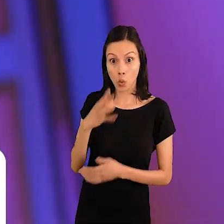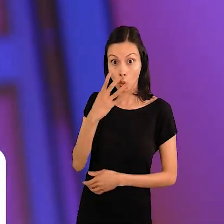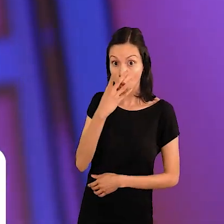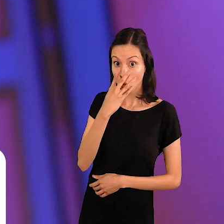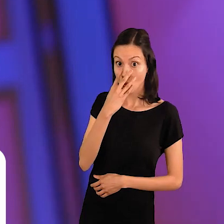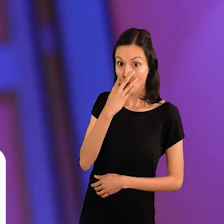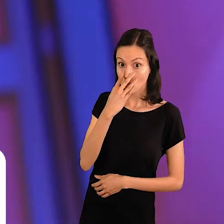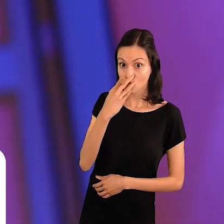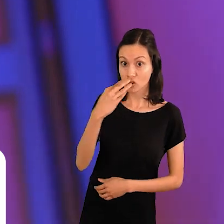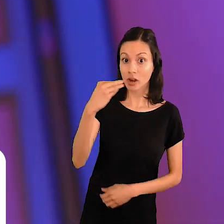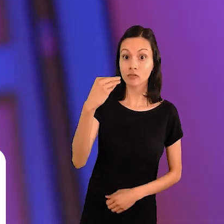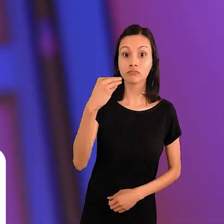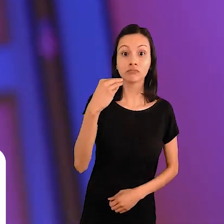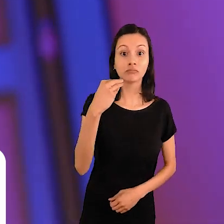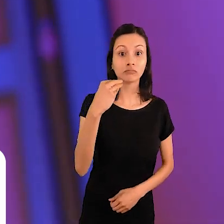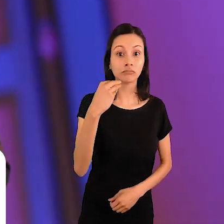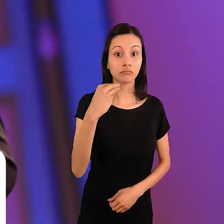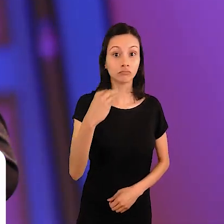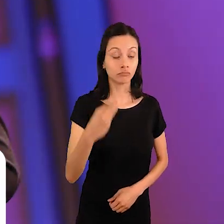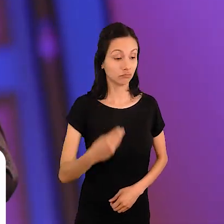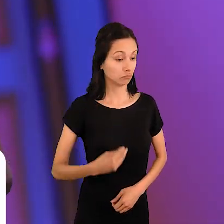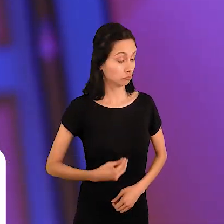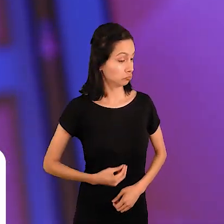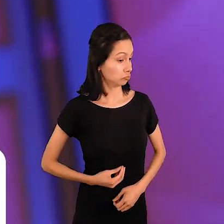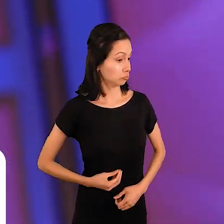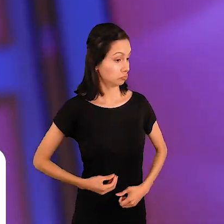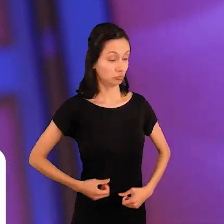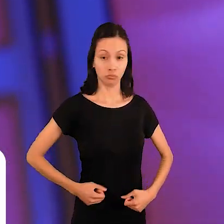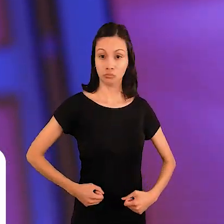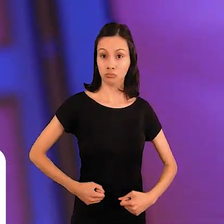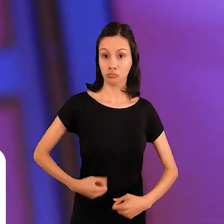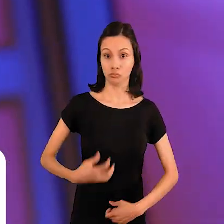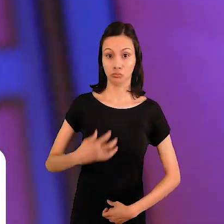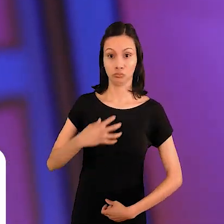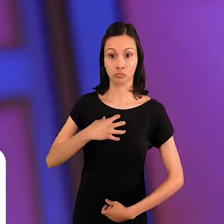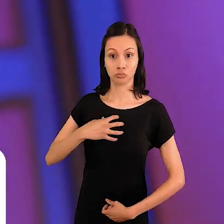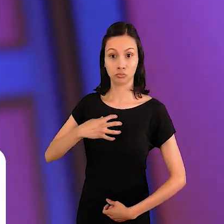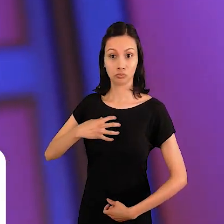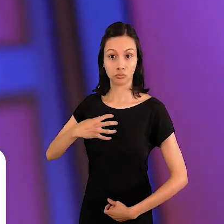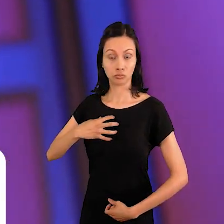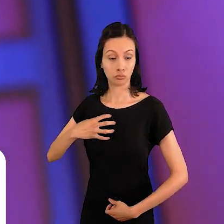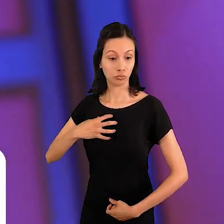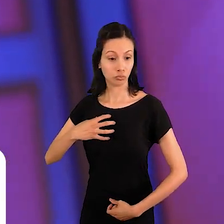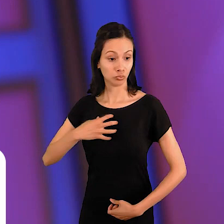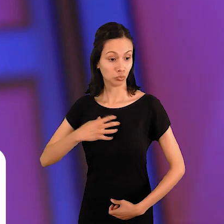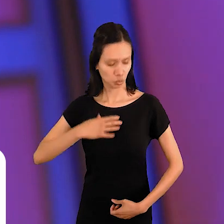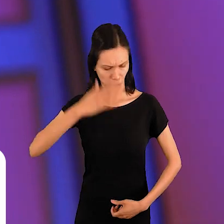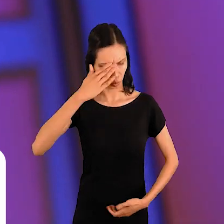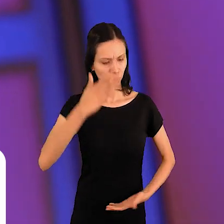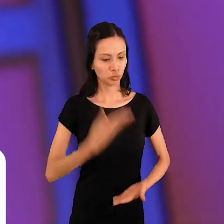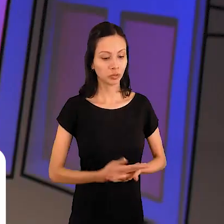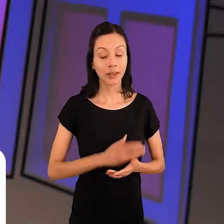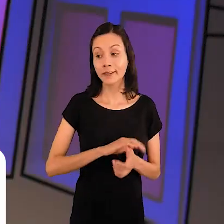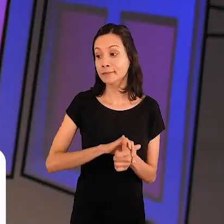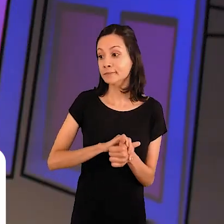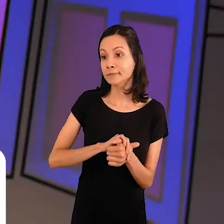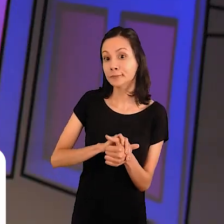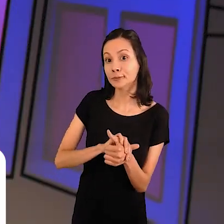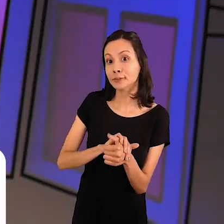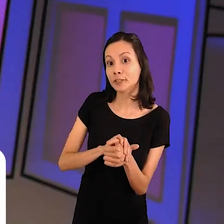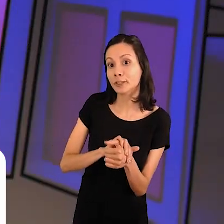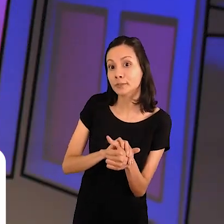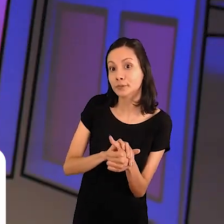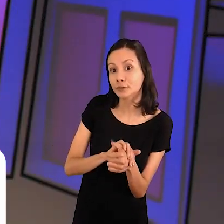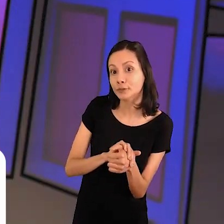todo valente, cheio da pose. E o Jabuti, mais humilde,